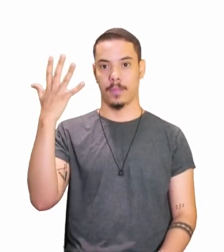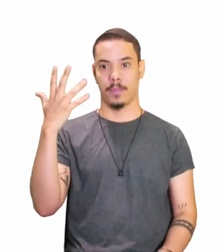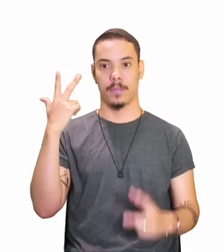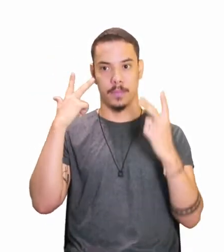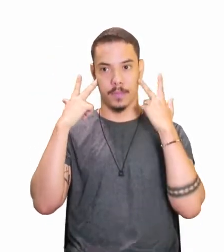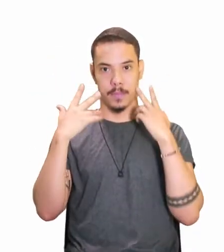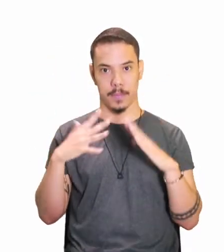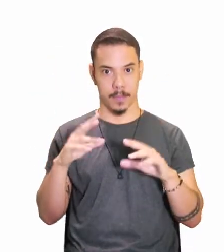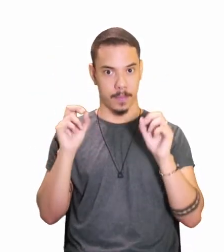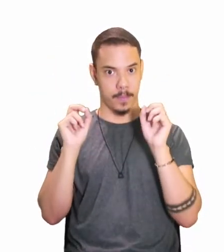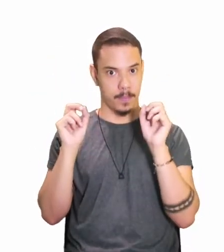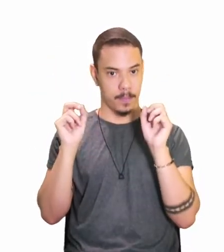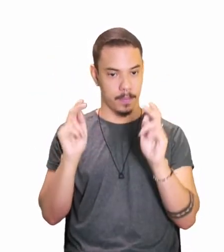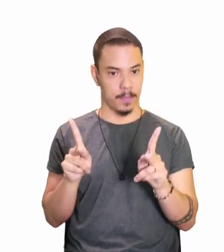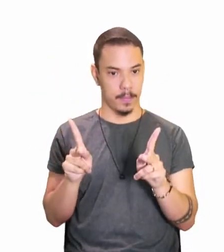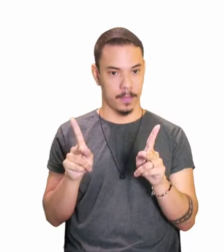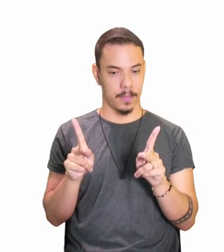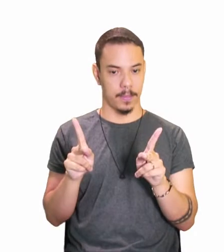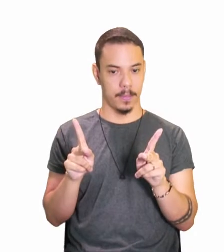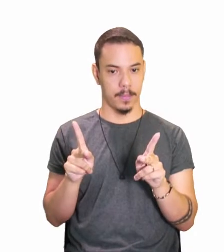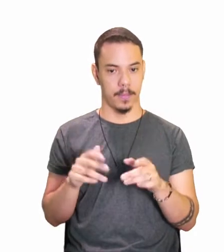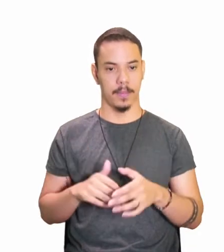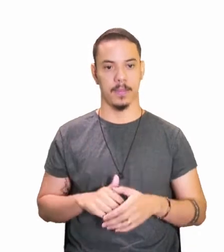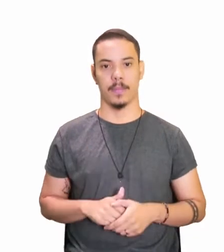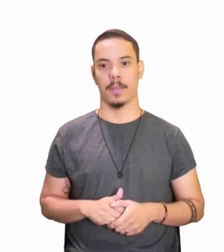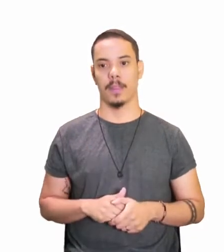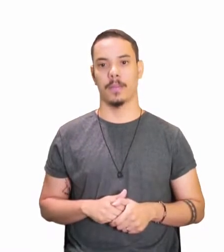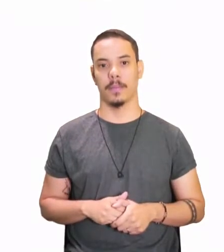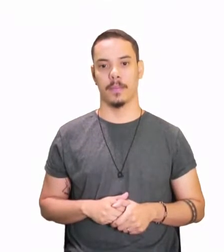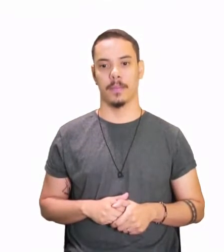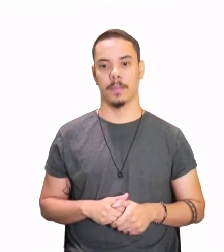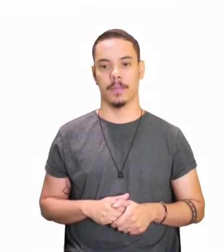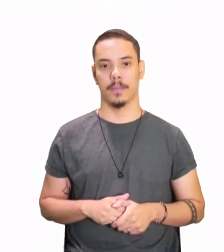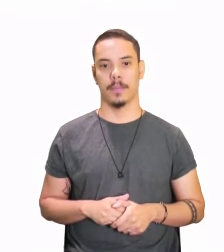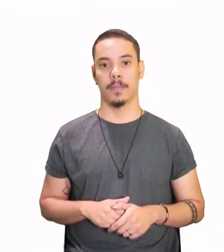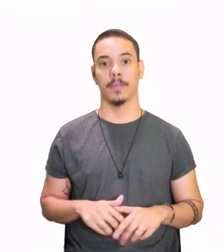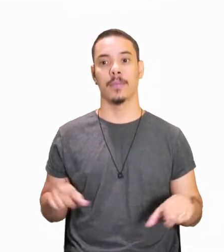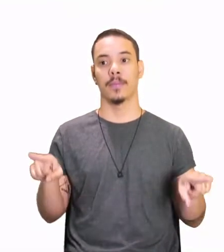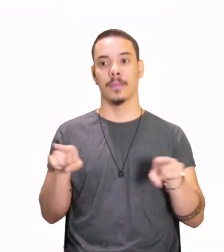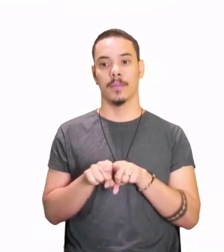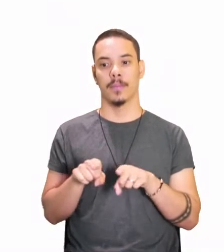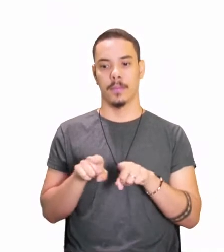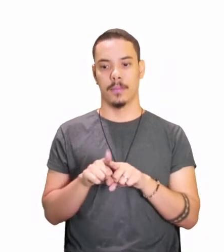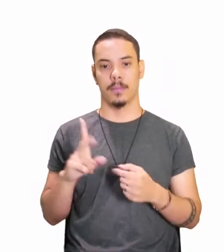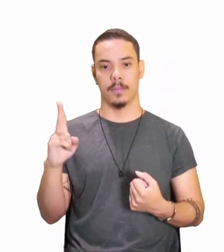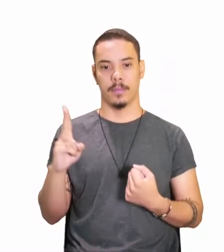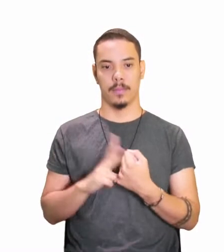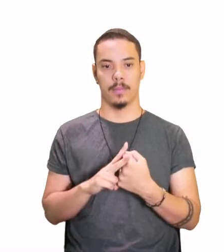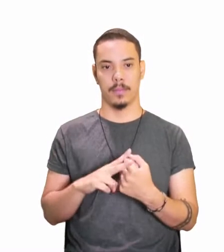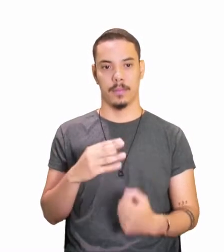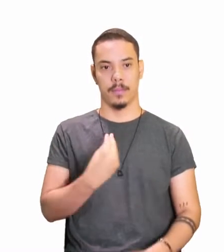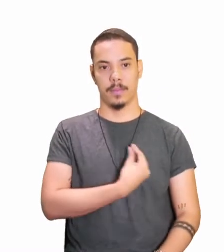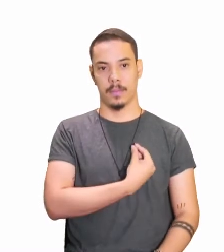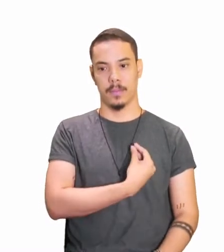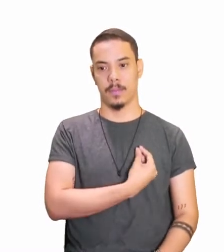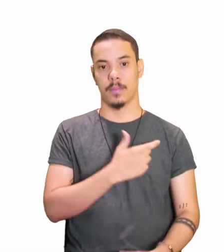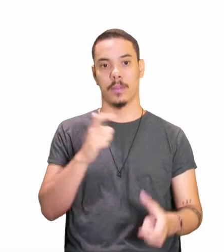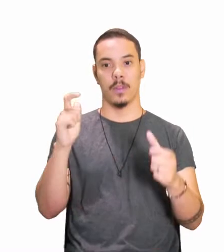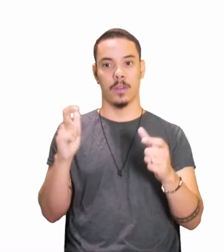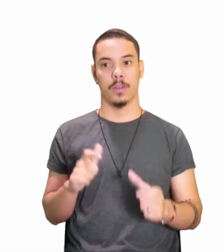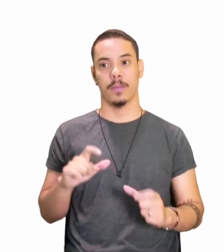Ok? Situado onde? No tempo. Trouxe aqui também o verbo presente nas